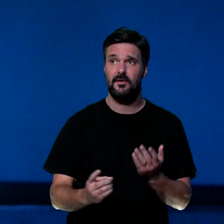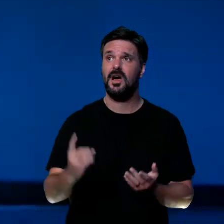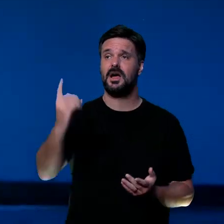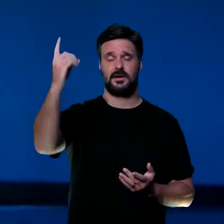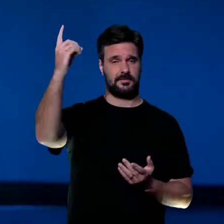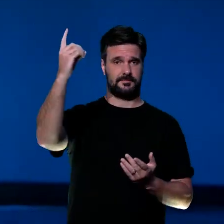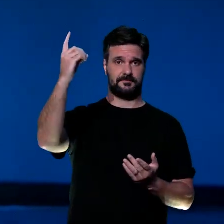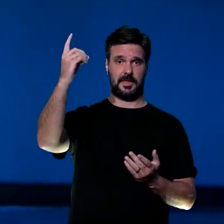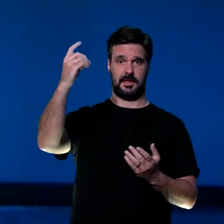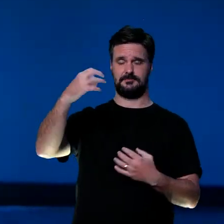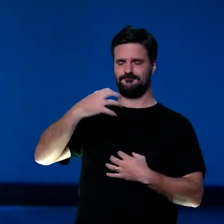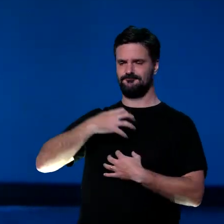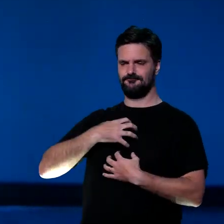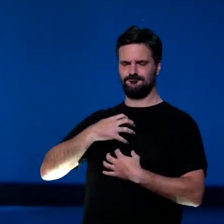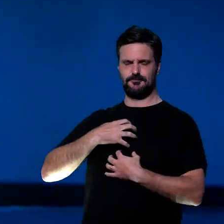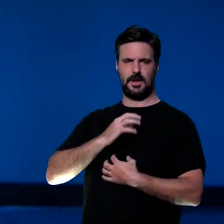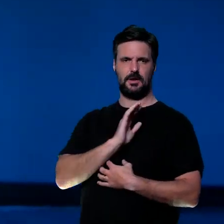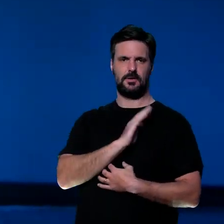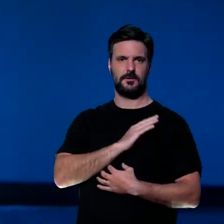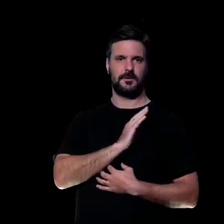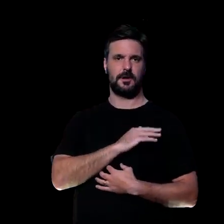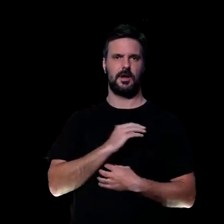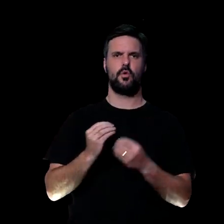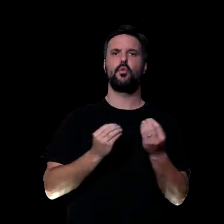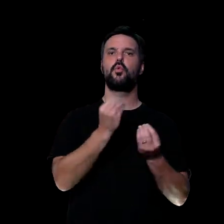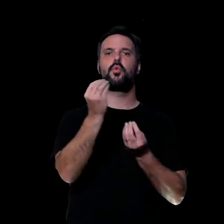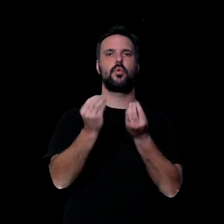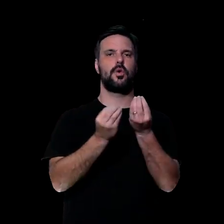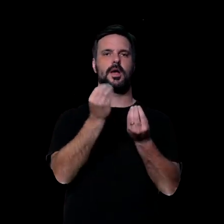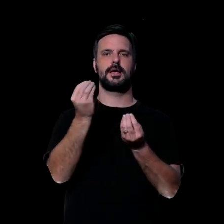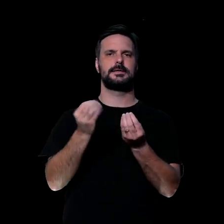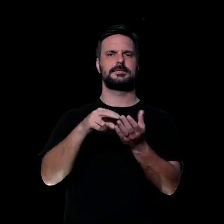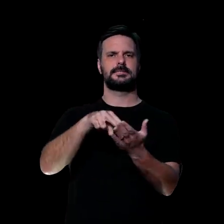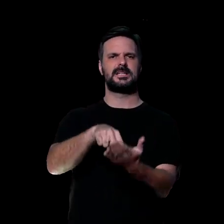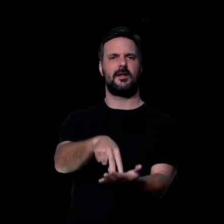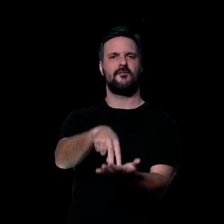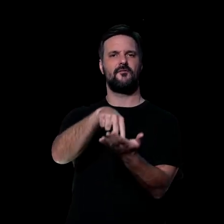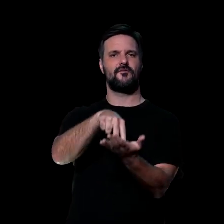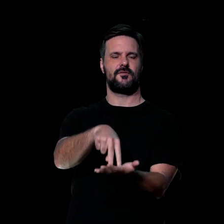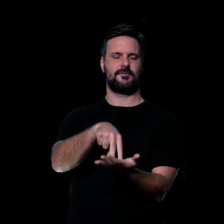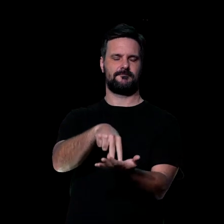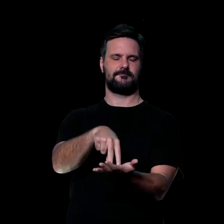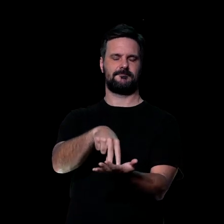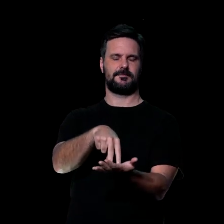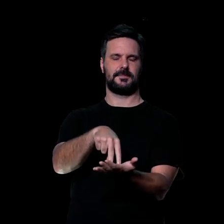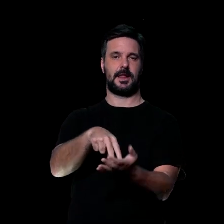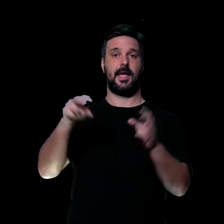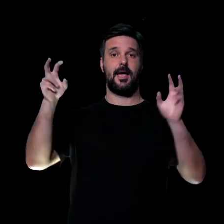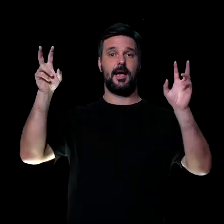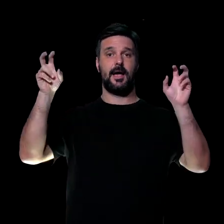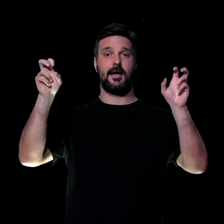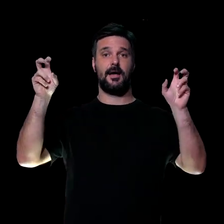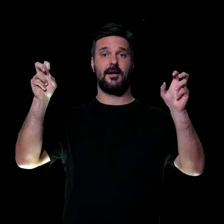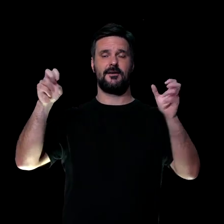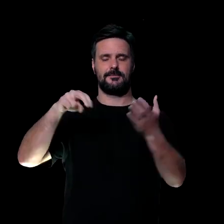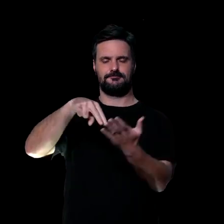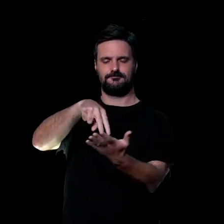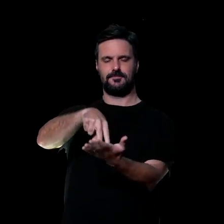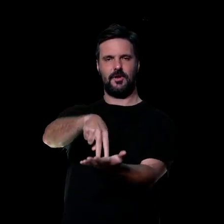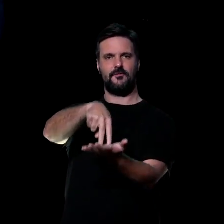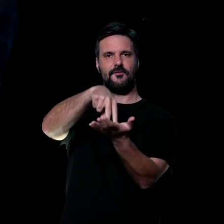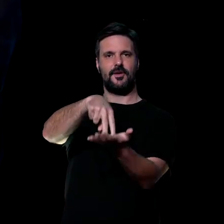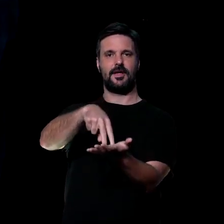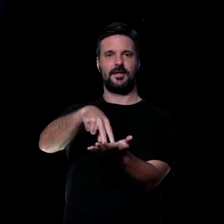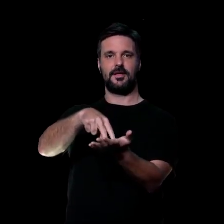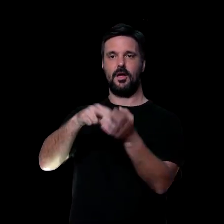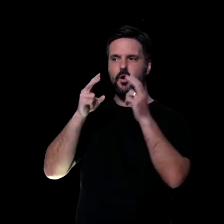tocou o meu coração sobre isso. Como sermos inabaláveis. Então o título da mensagem de hoje é Inabaláveis. Então